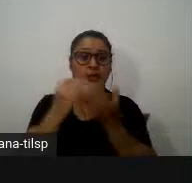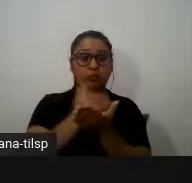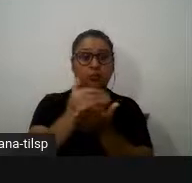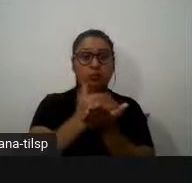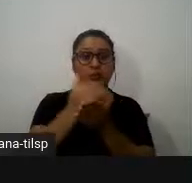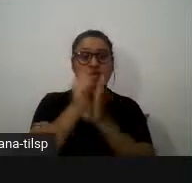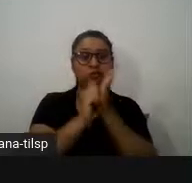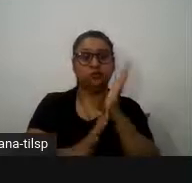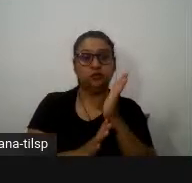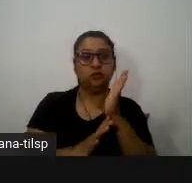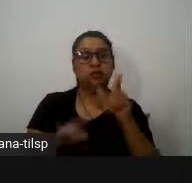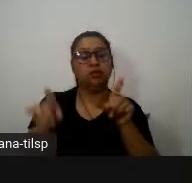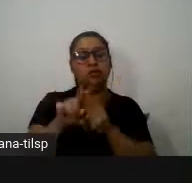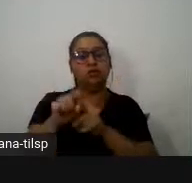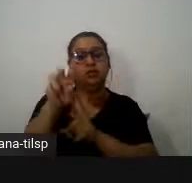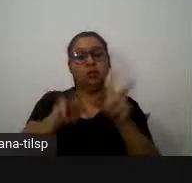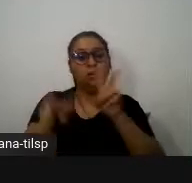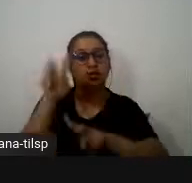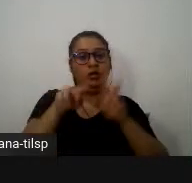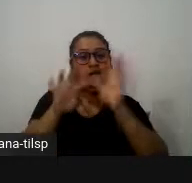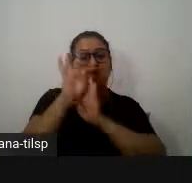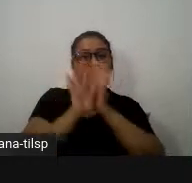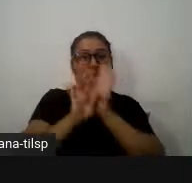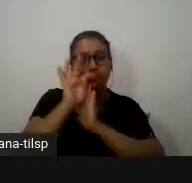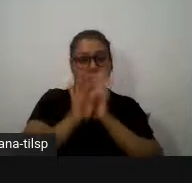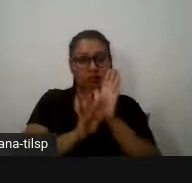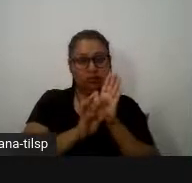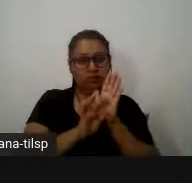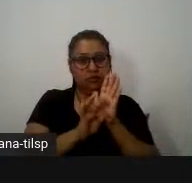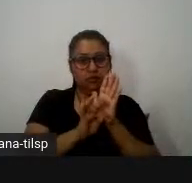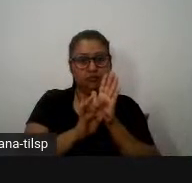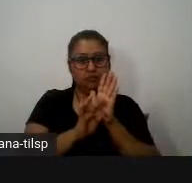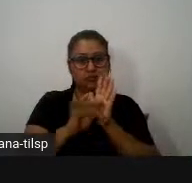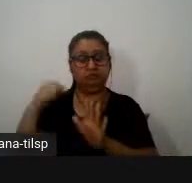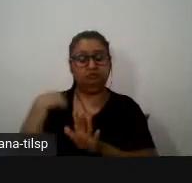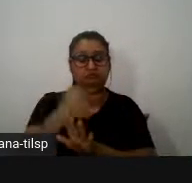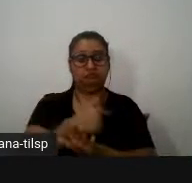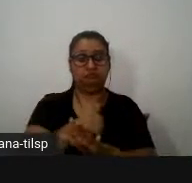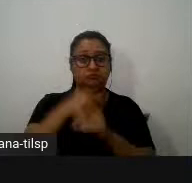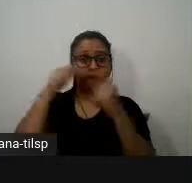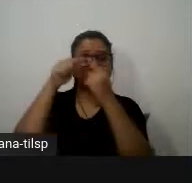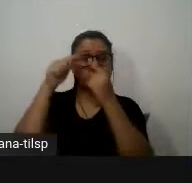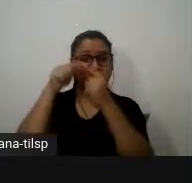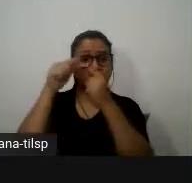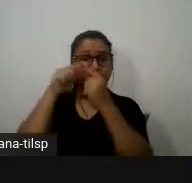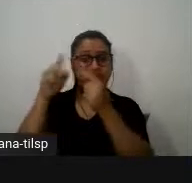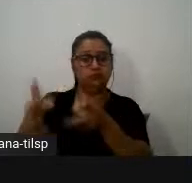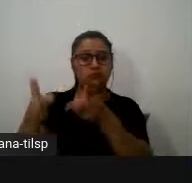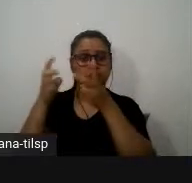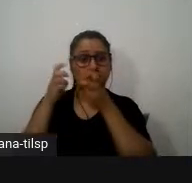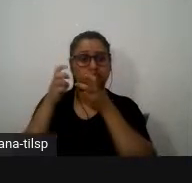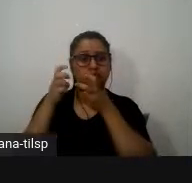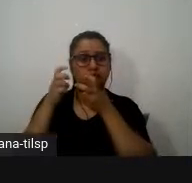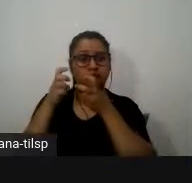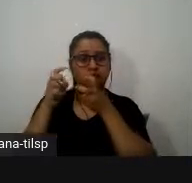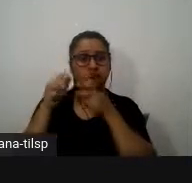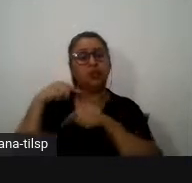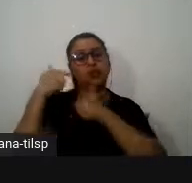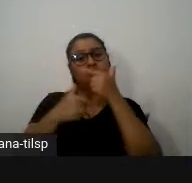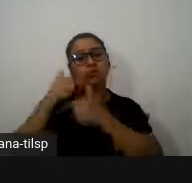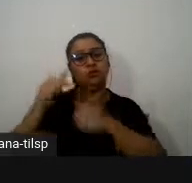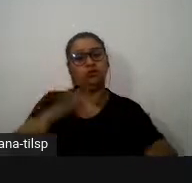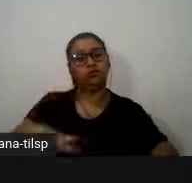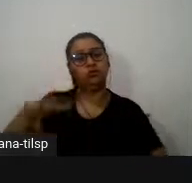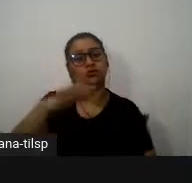para observar os textos e o que nós detectamos quando trabalhamos no âmbito dos